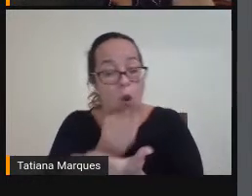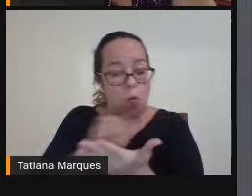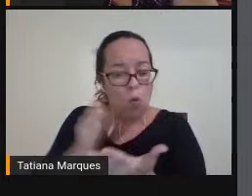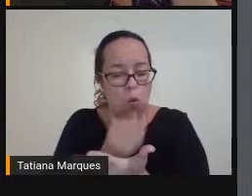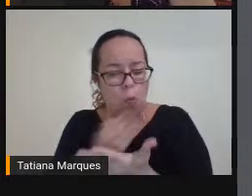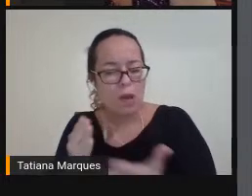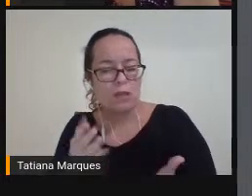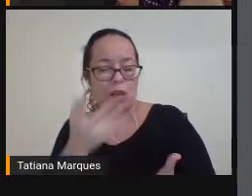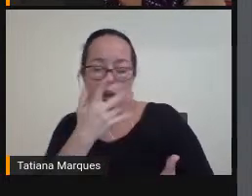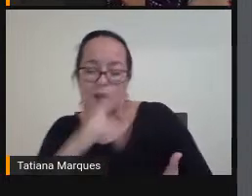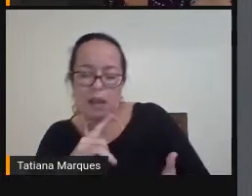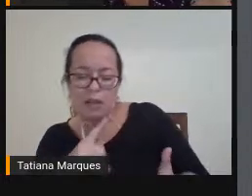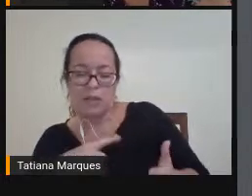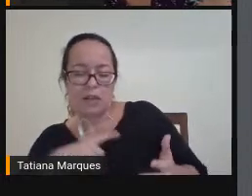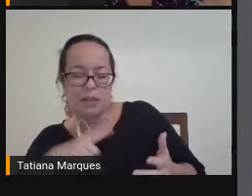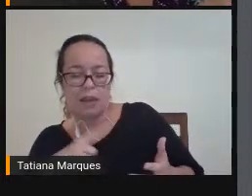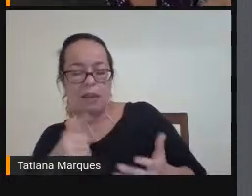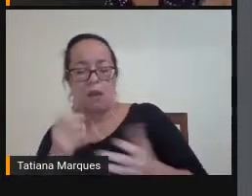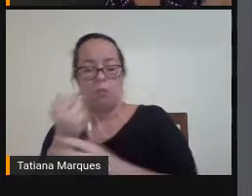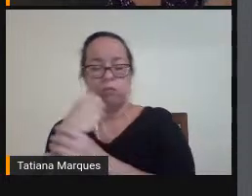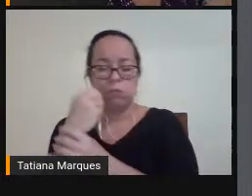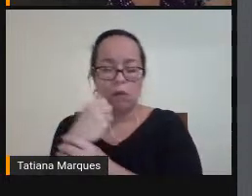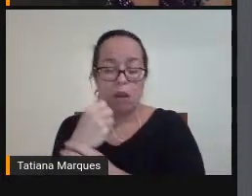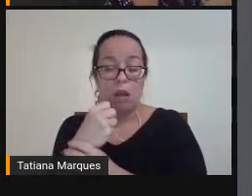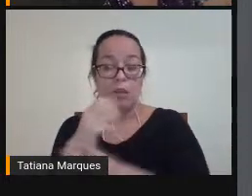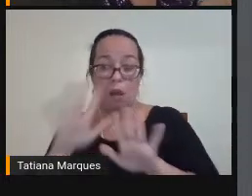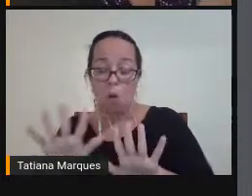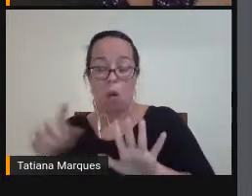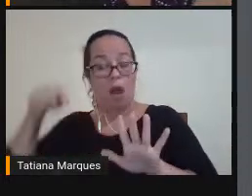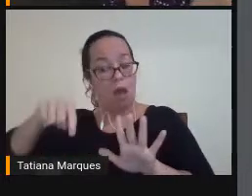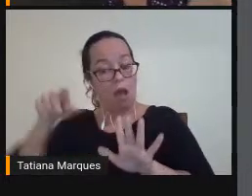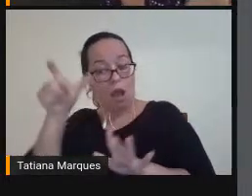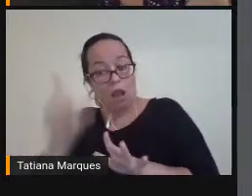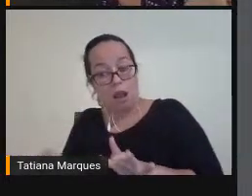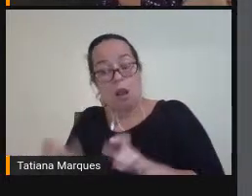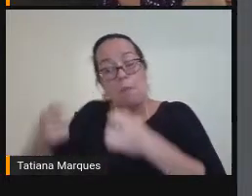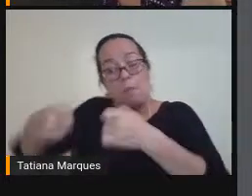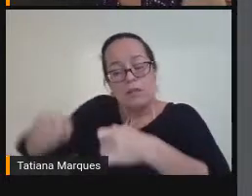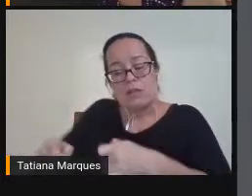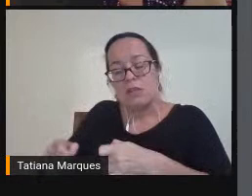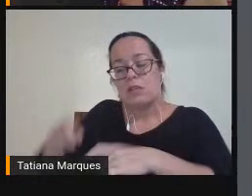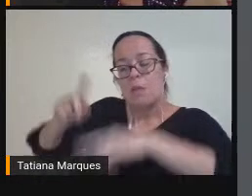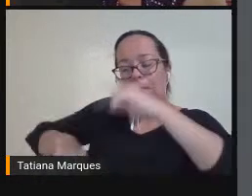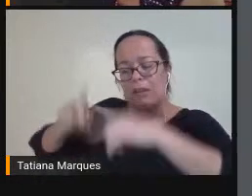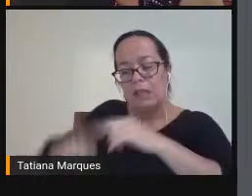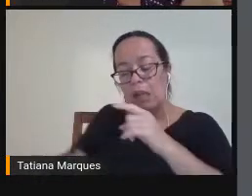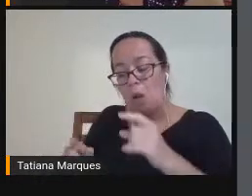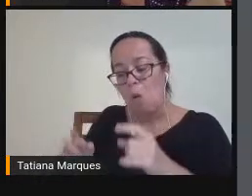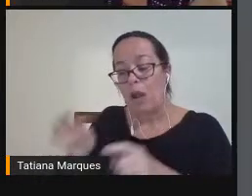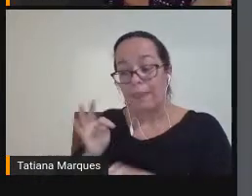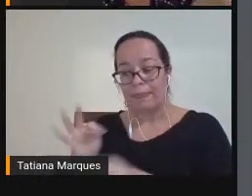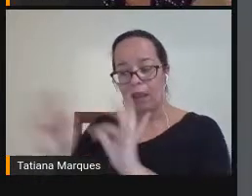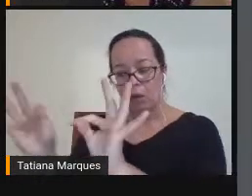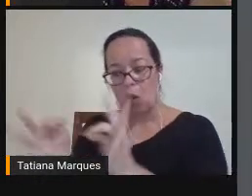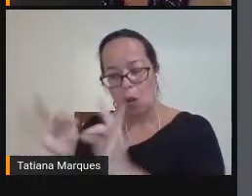Motora Elas vão Ter que ter Recursos Tecnológicos Para que elas Possam Estar ali